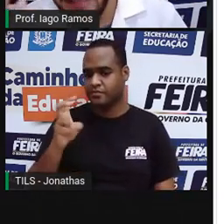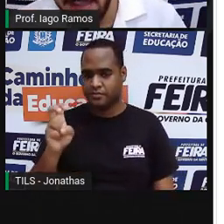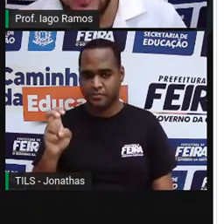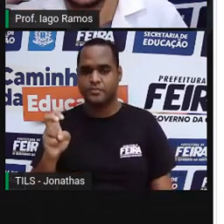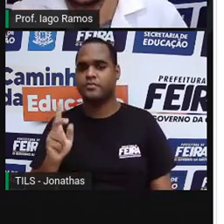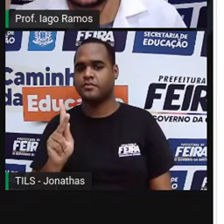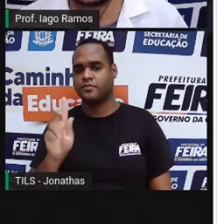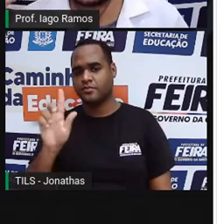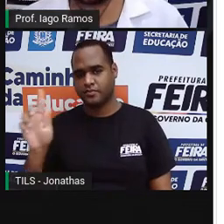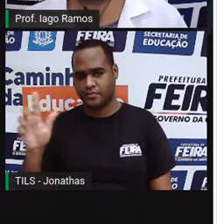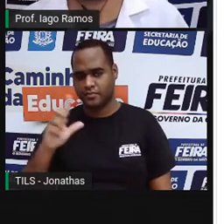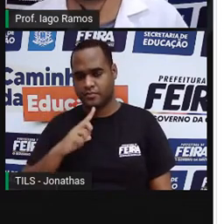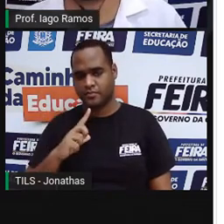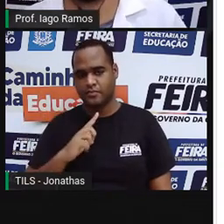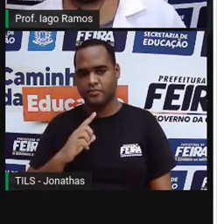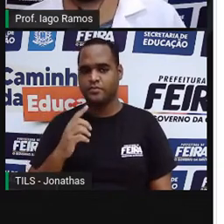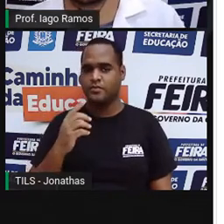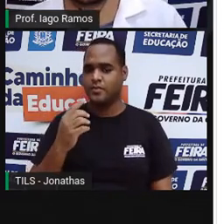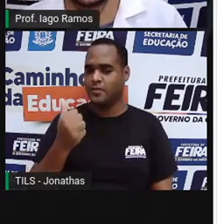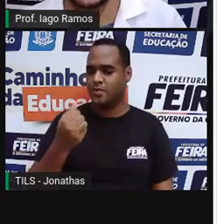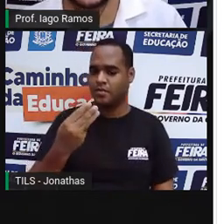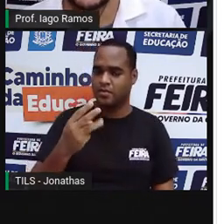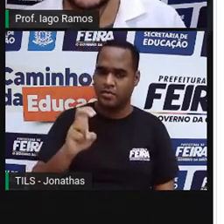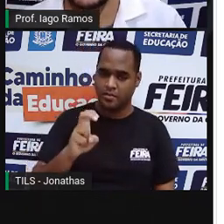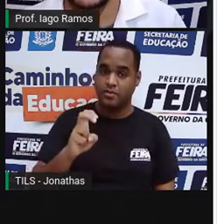vai ter 135 kg?